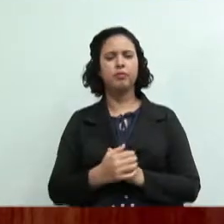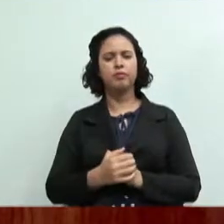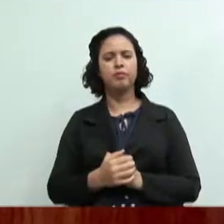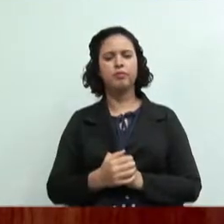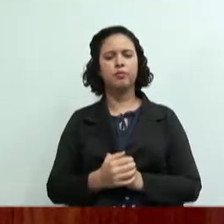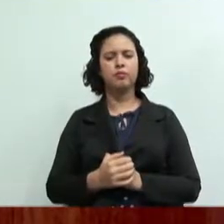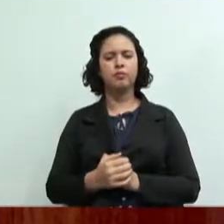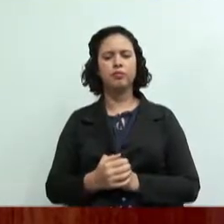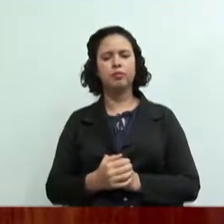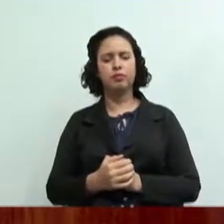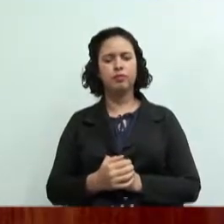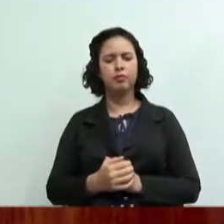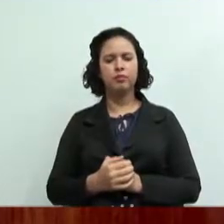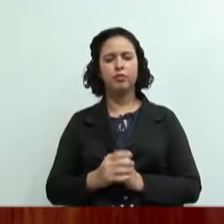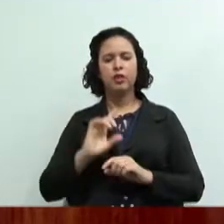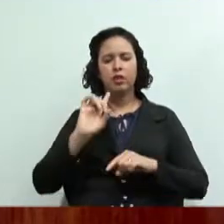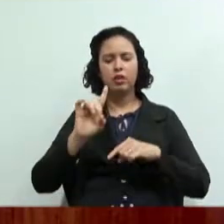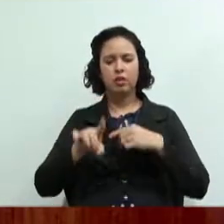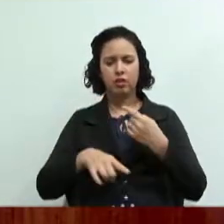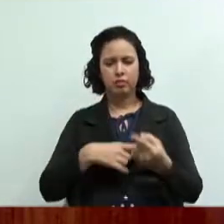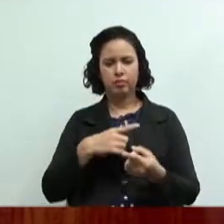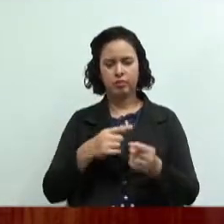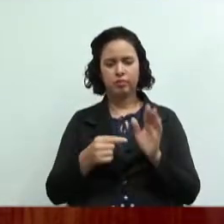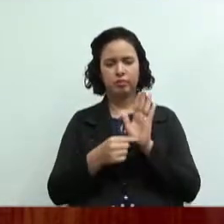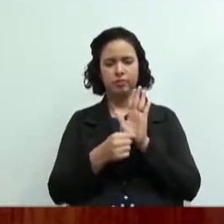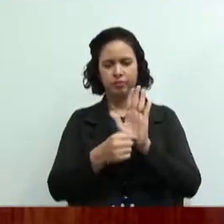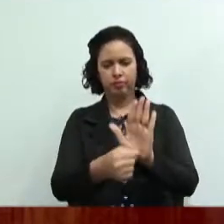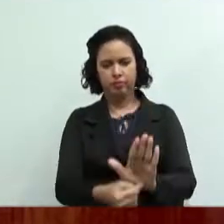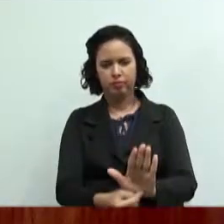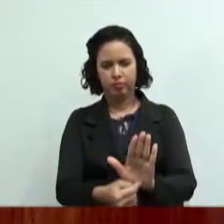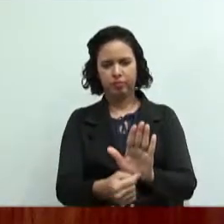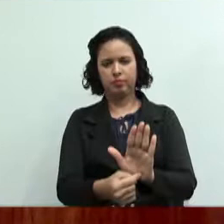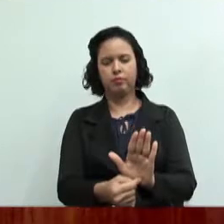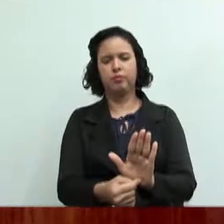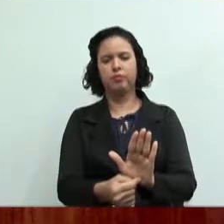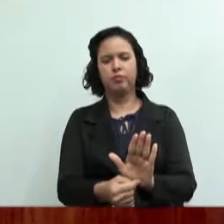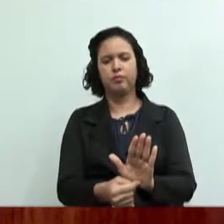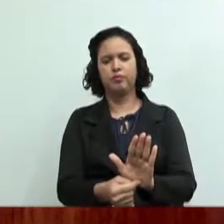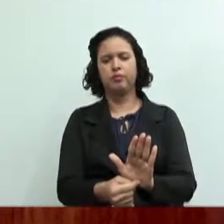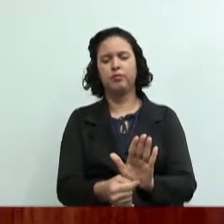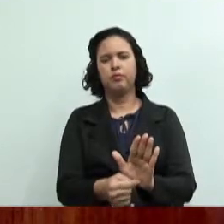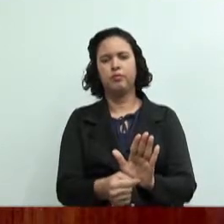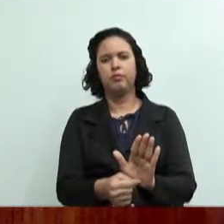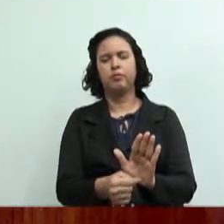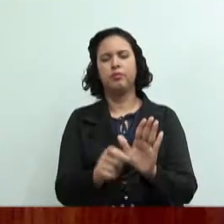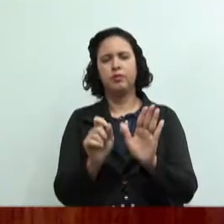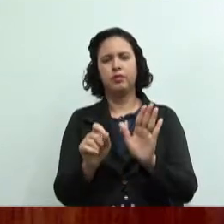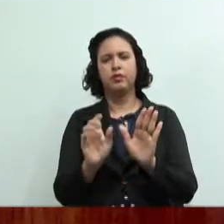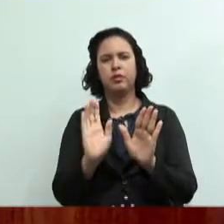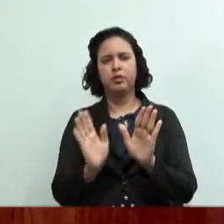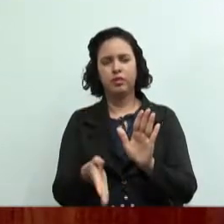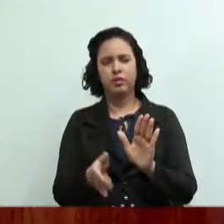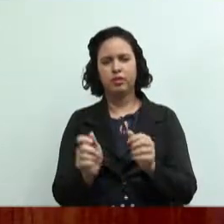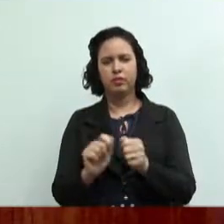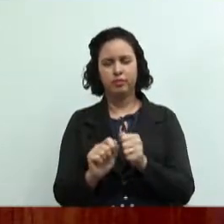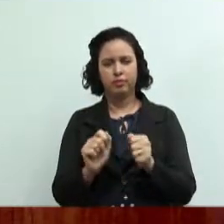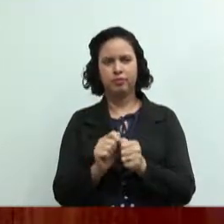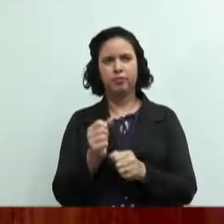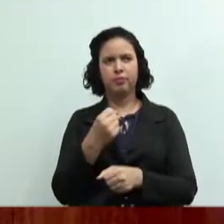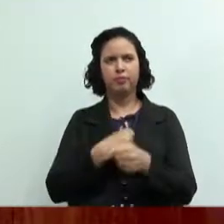vocês podem imprimir o banner depois do intervalo eu vou mostrar novamente um banner para vocês que já foi feito ano passado